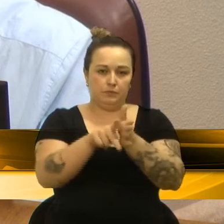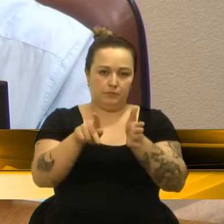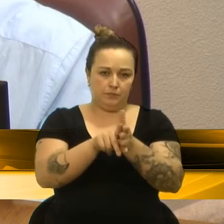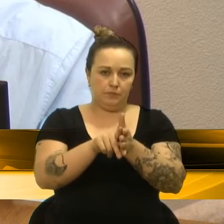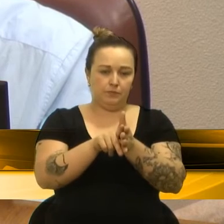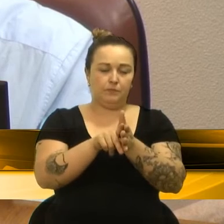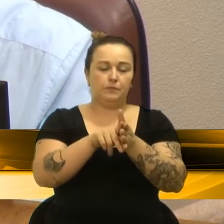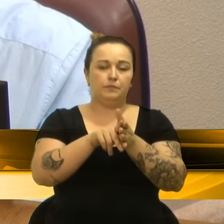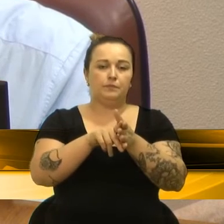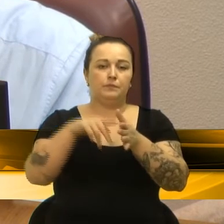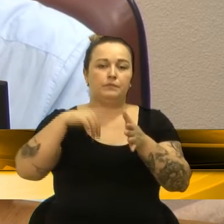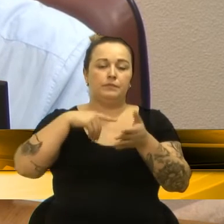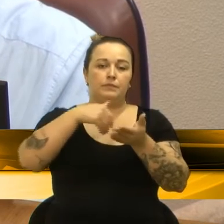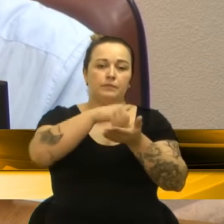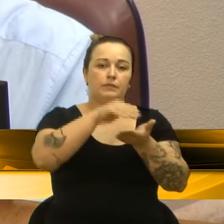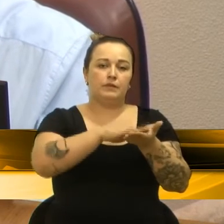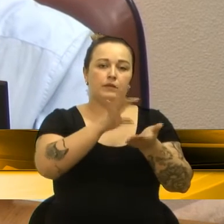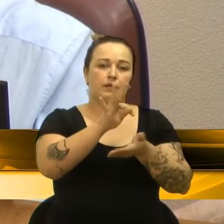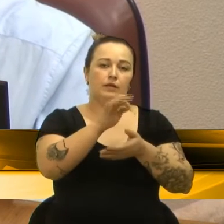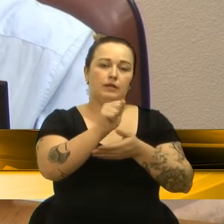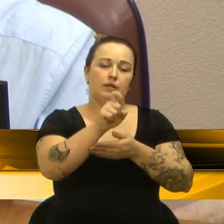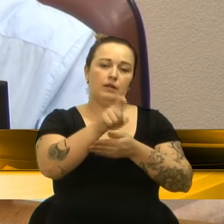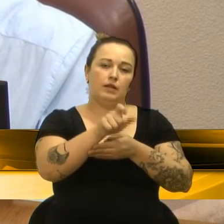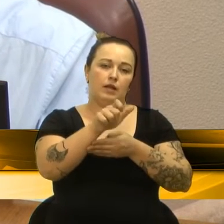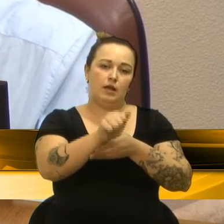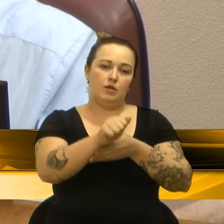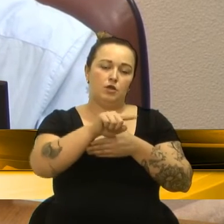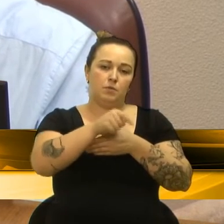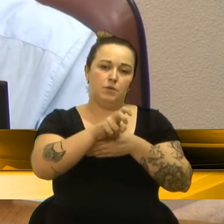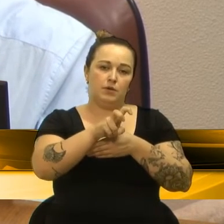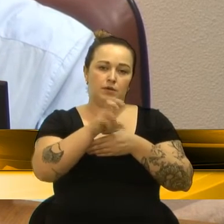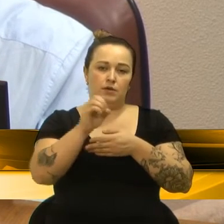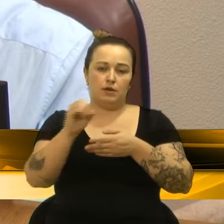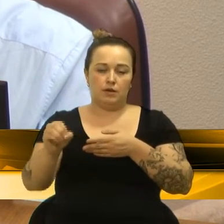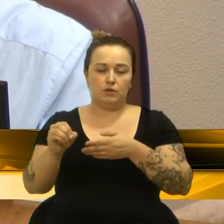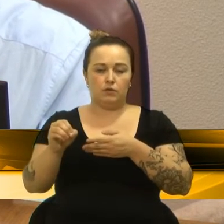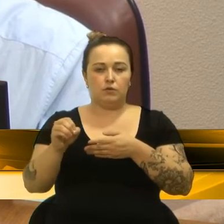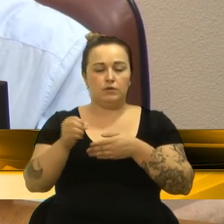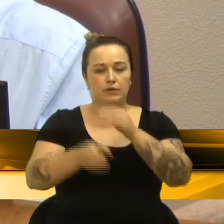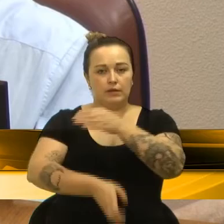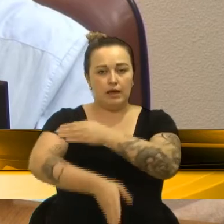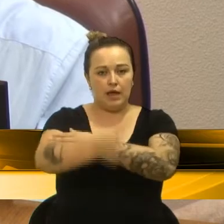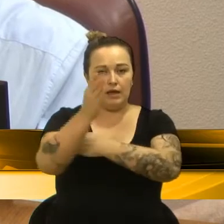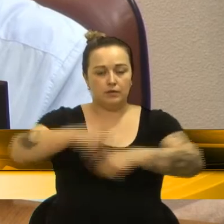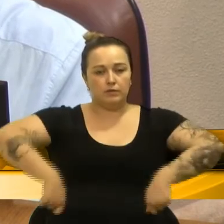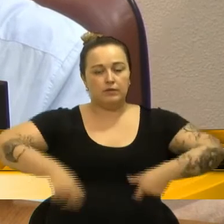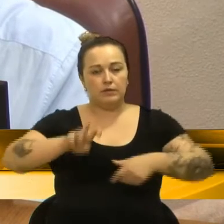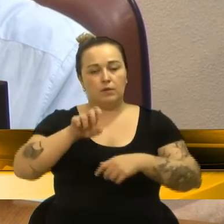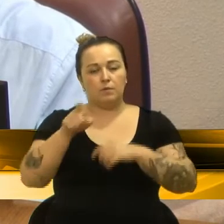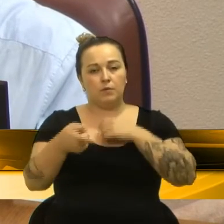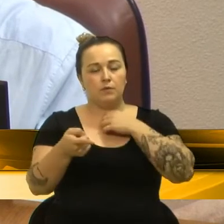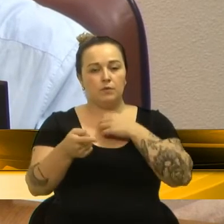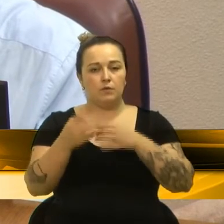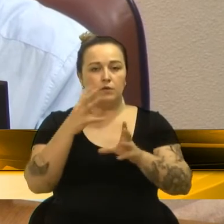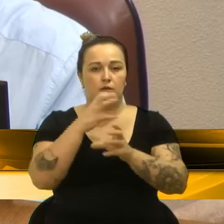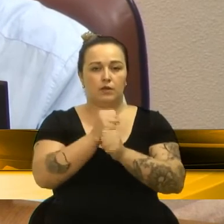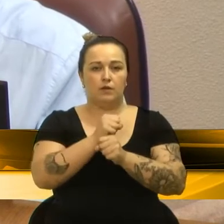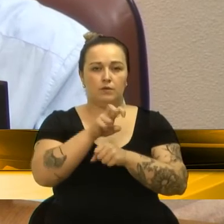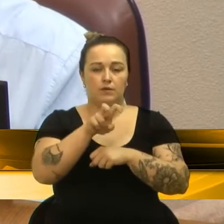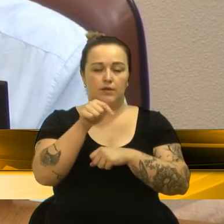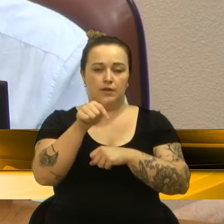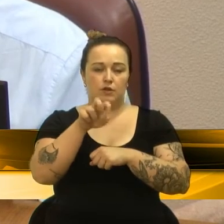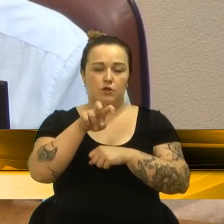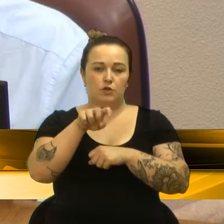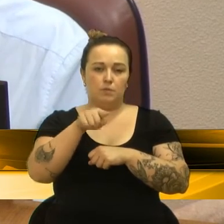centavos, taxas de e conselhos 1.500, despesas com viagem 5.000, subtotal 57.545